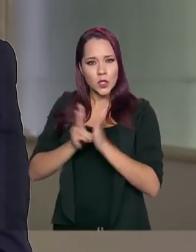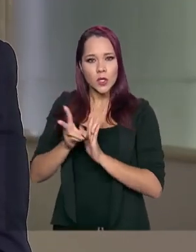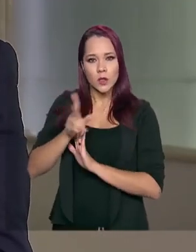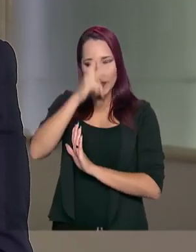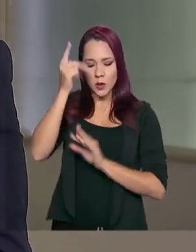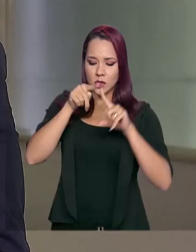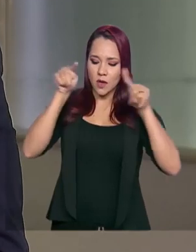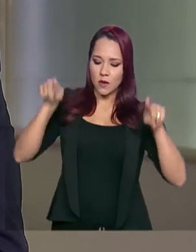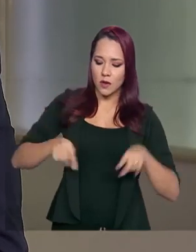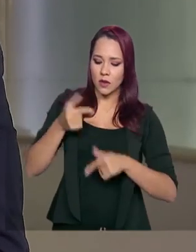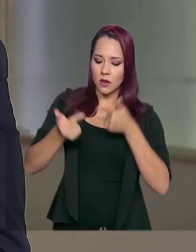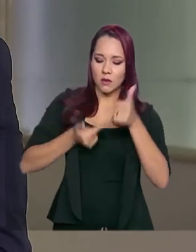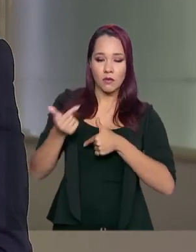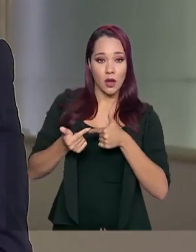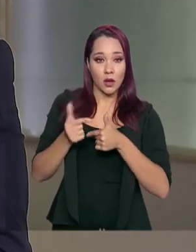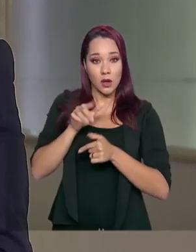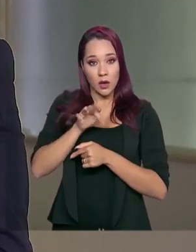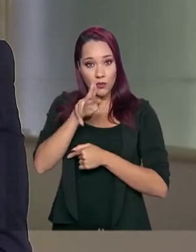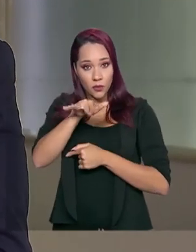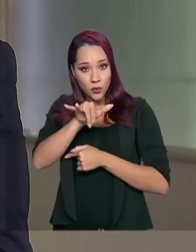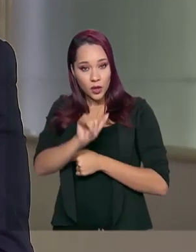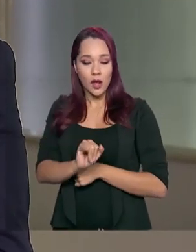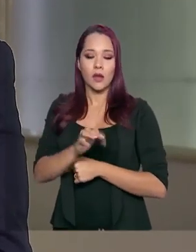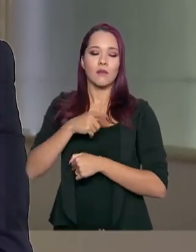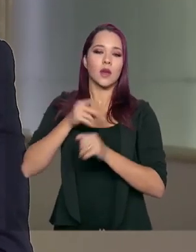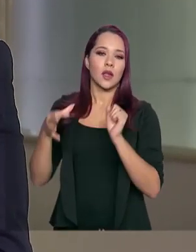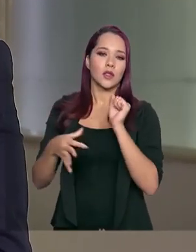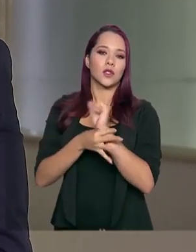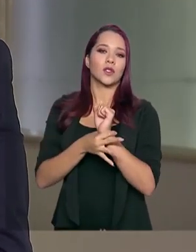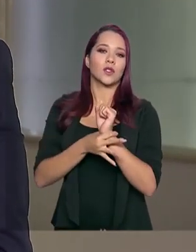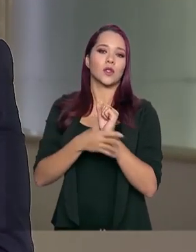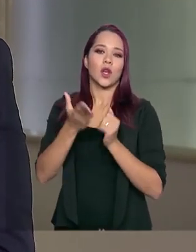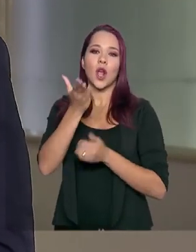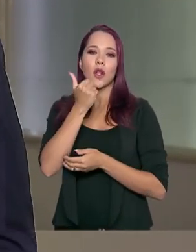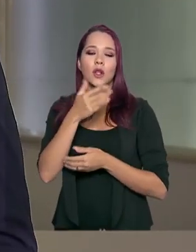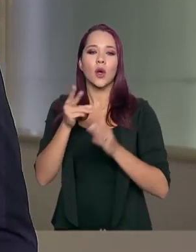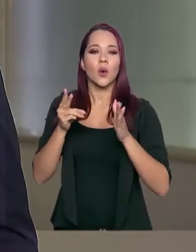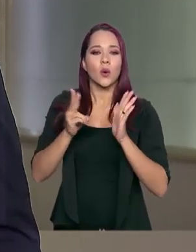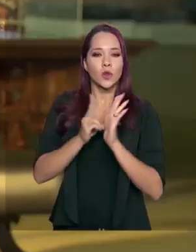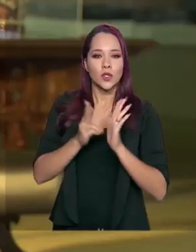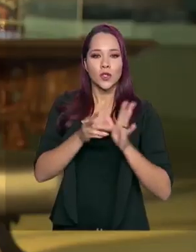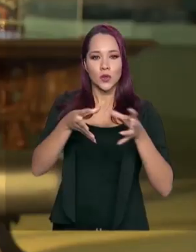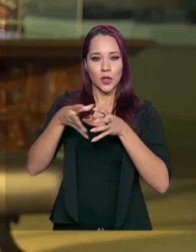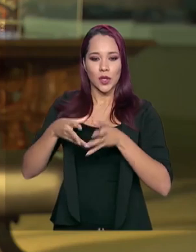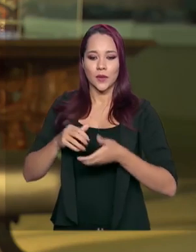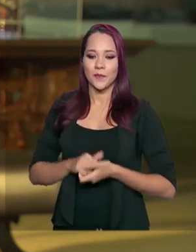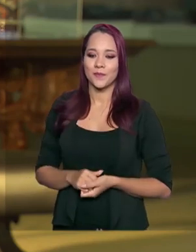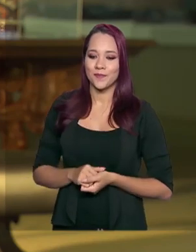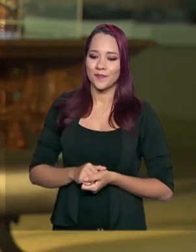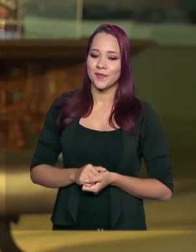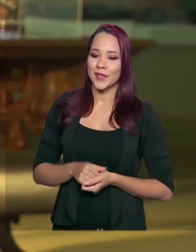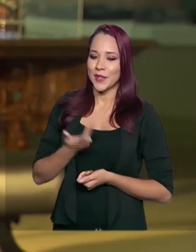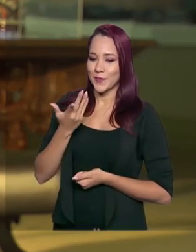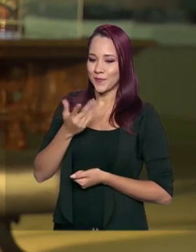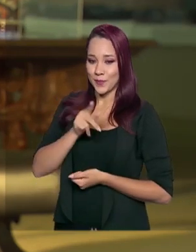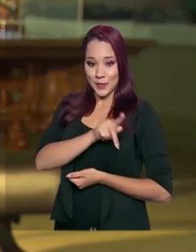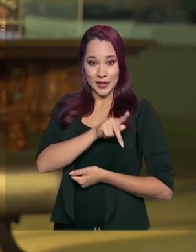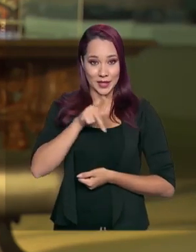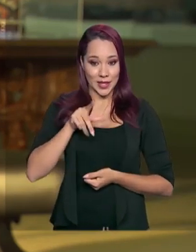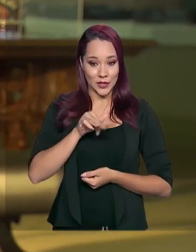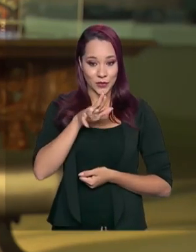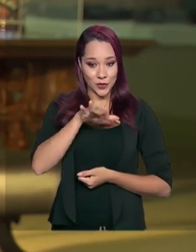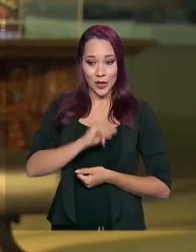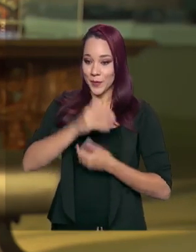E a FUNAI está chegando para garantir a segurança alimentar aos indígenas e nas aldeias. Marcelo Xavier, presidente da